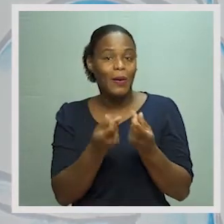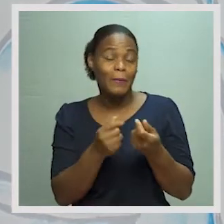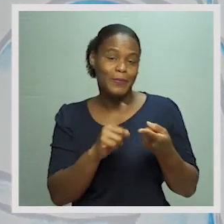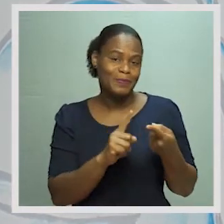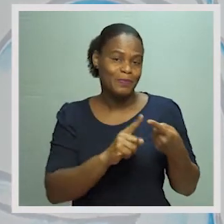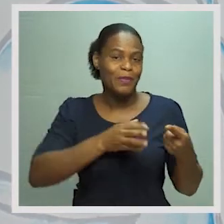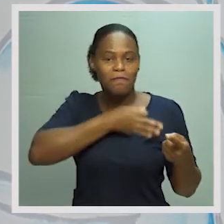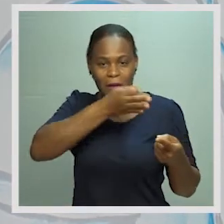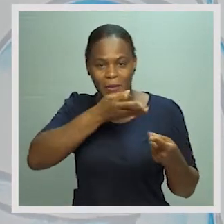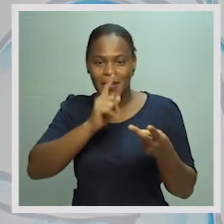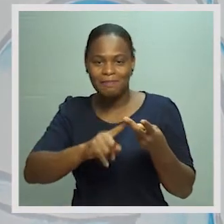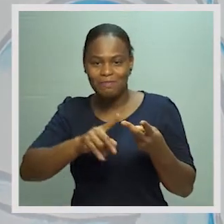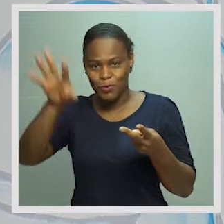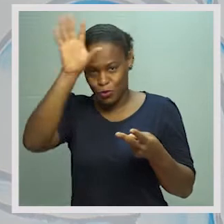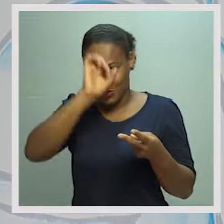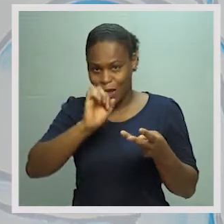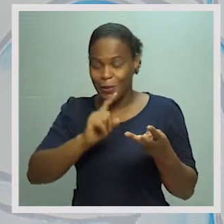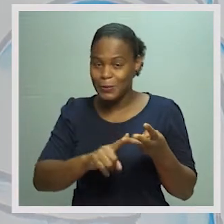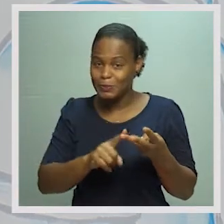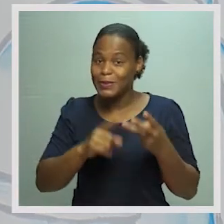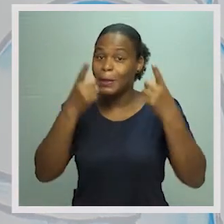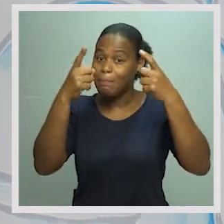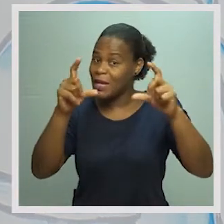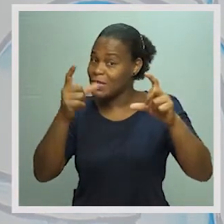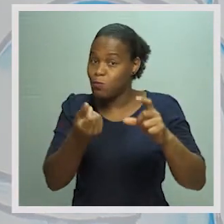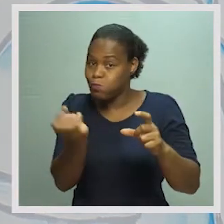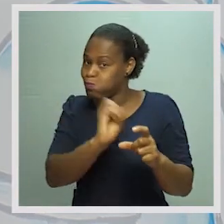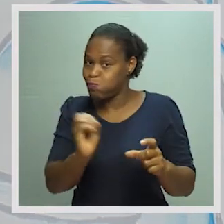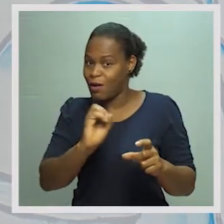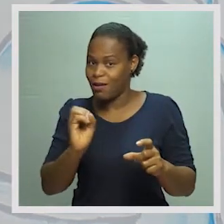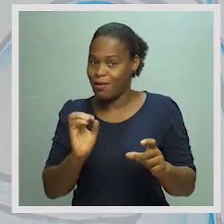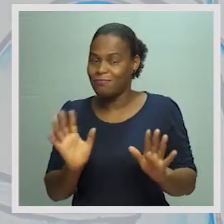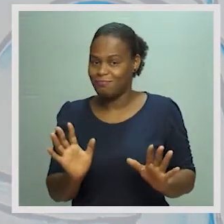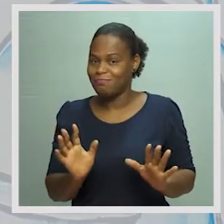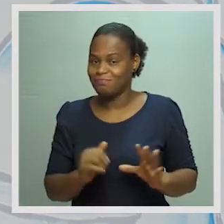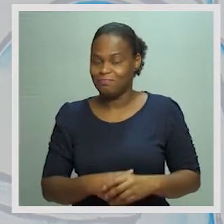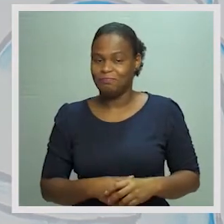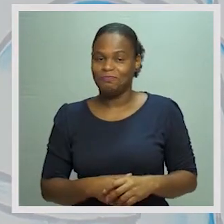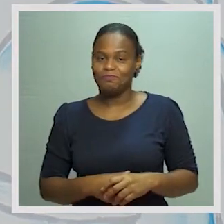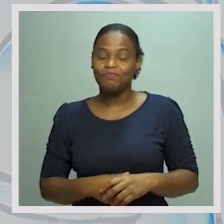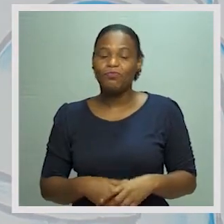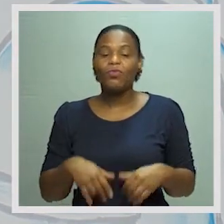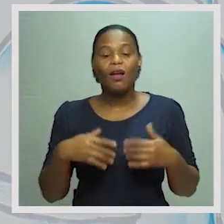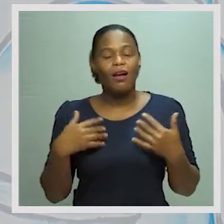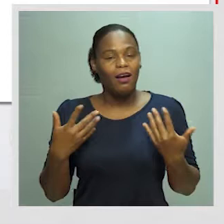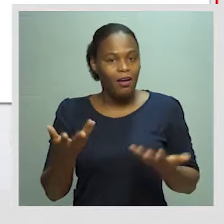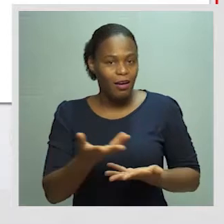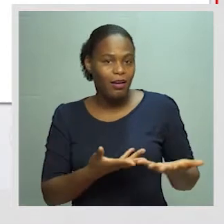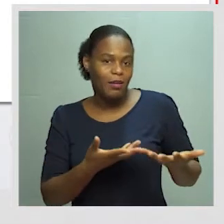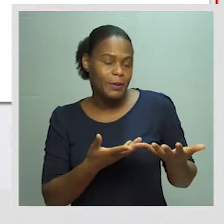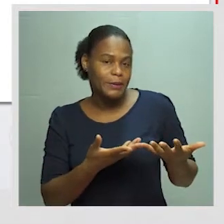são as famílias, o Estado, as empresas não financeiras. Nós temos ali